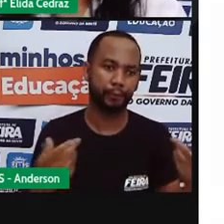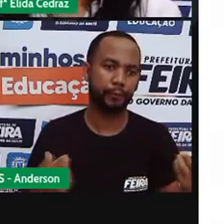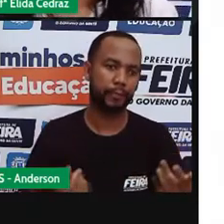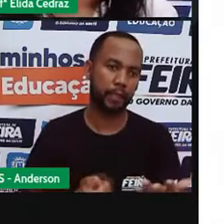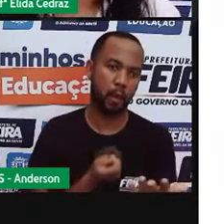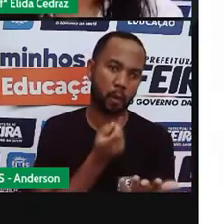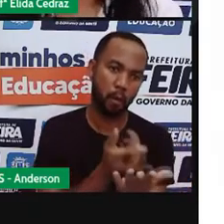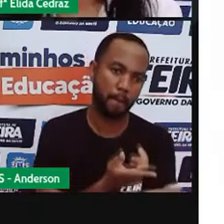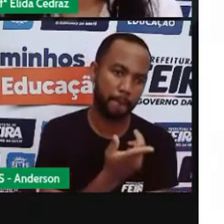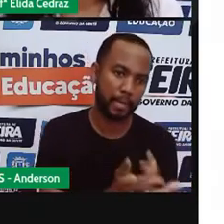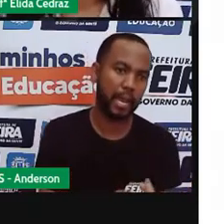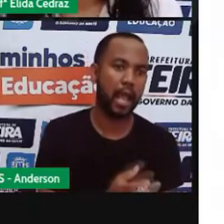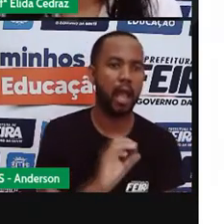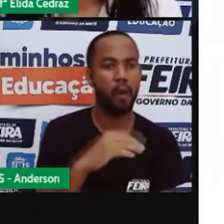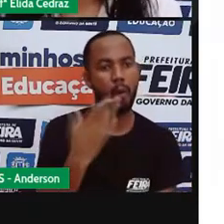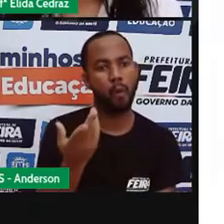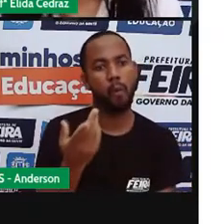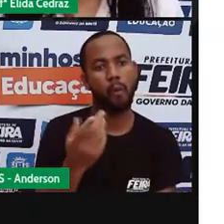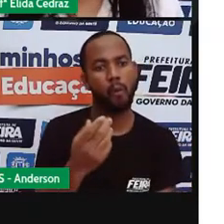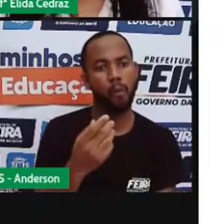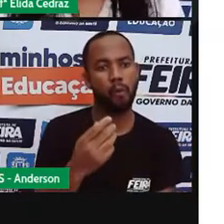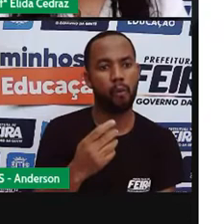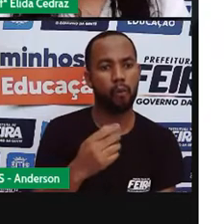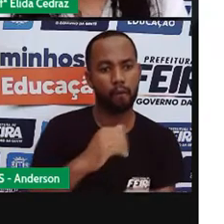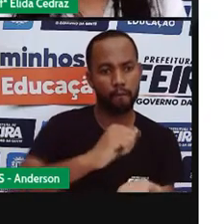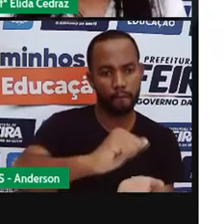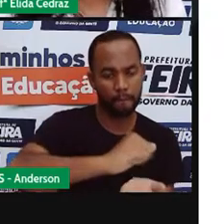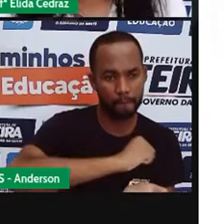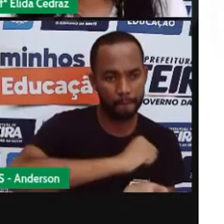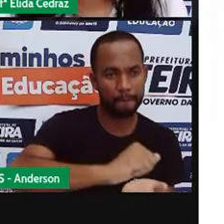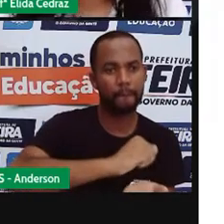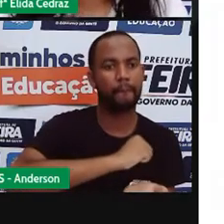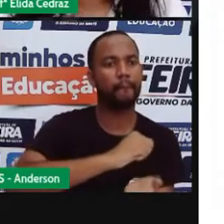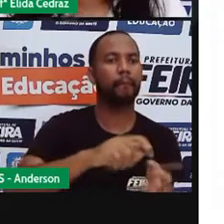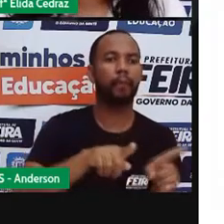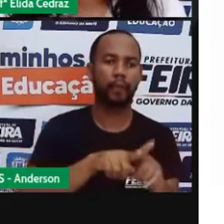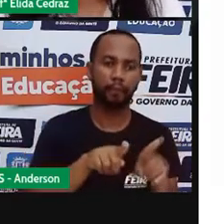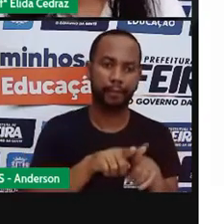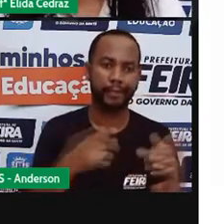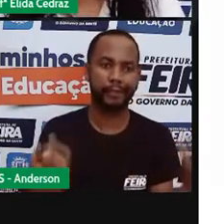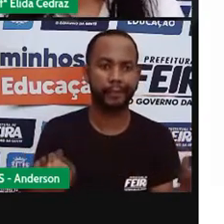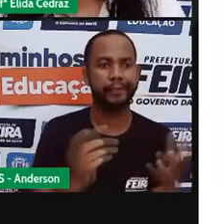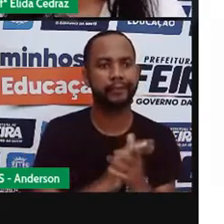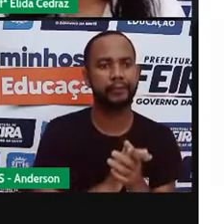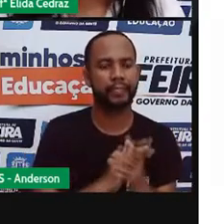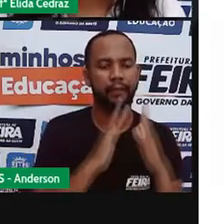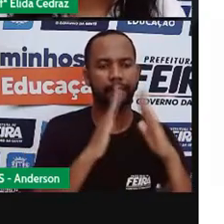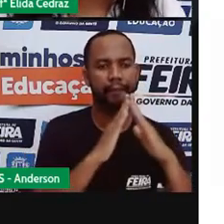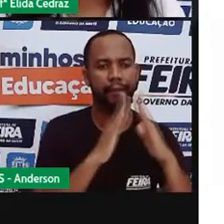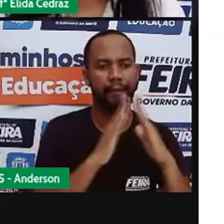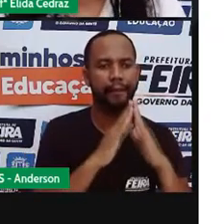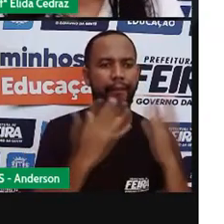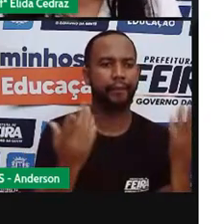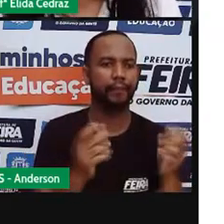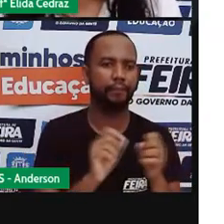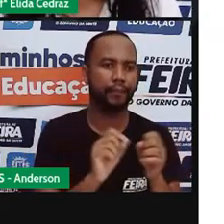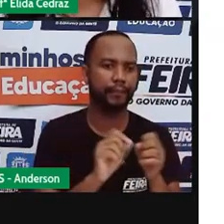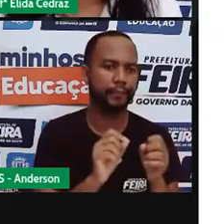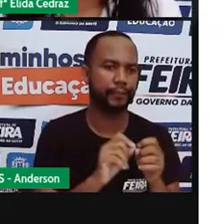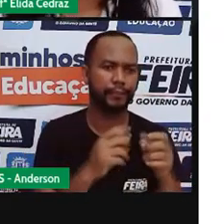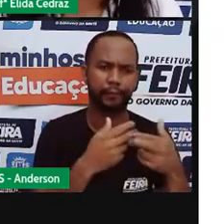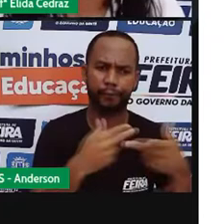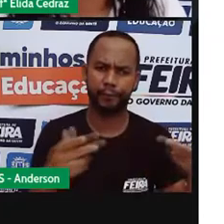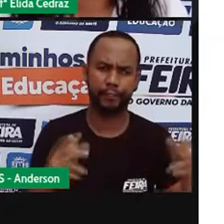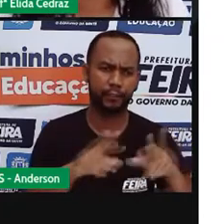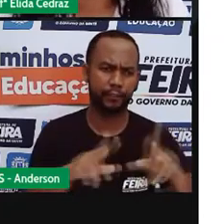como passar na fase de um jogo, como produzir uma massinha de modelar em casa, slime, todas essas